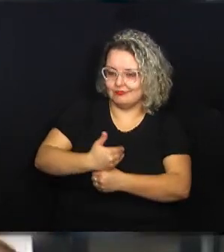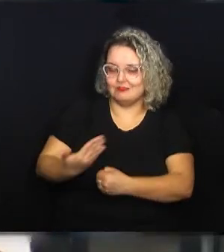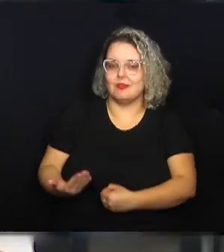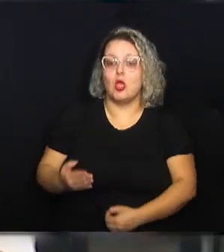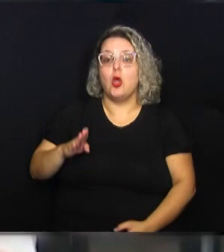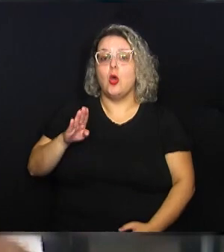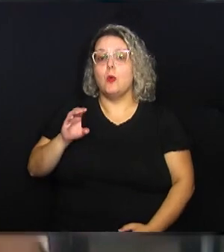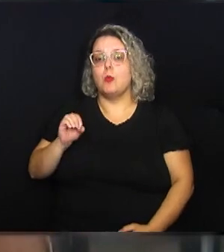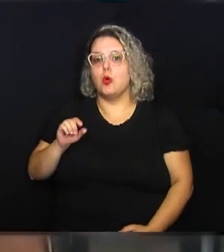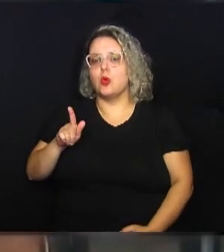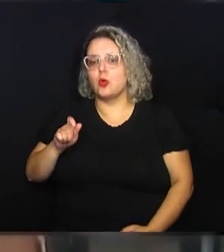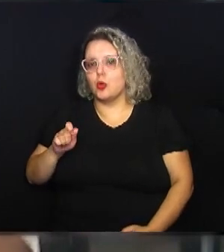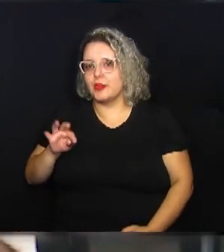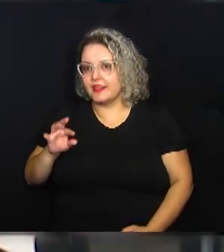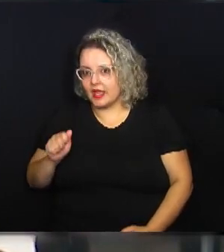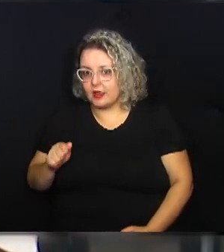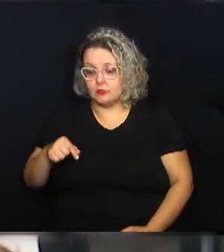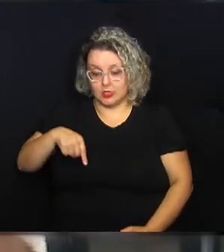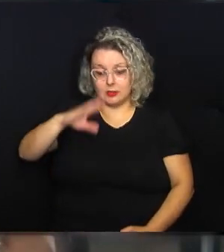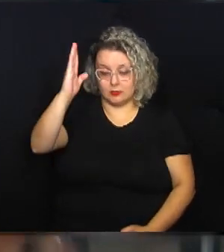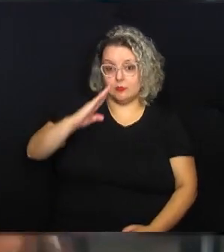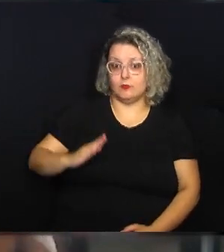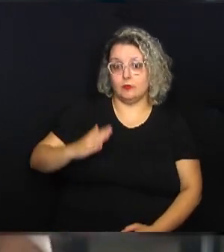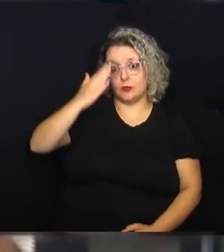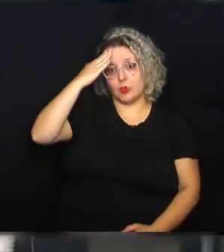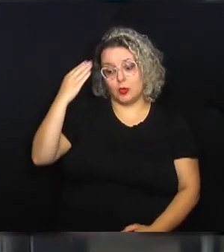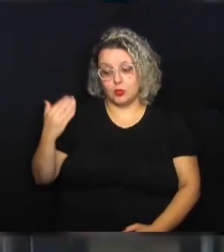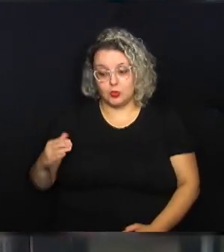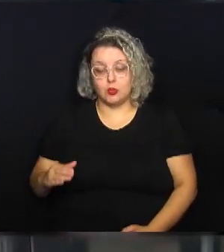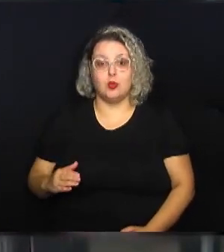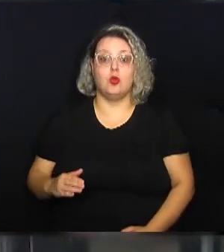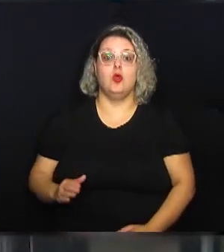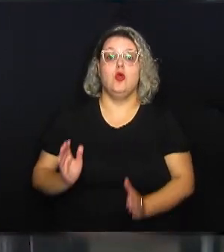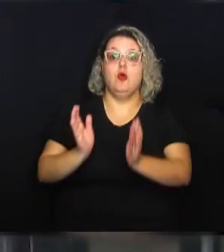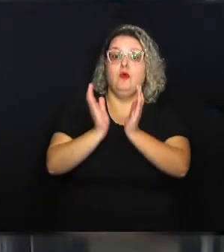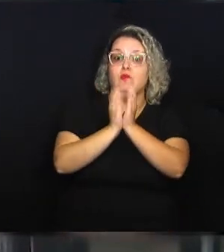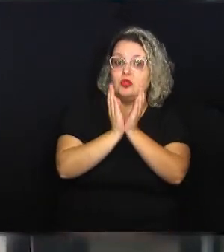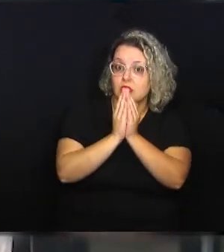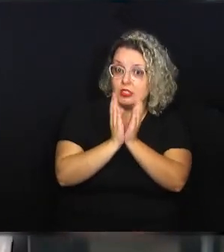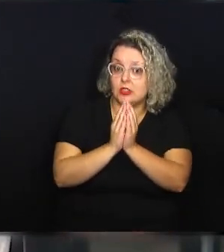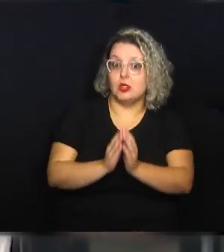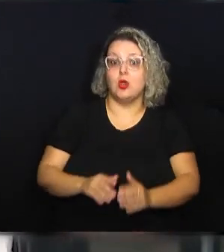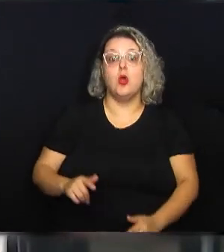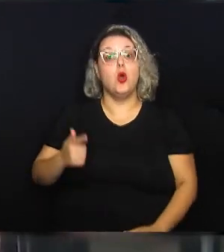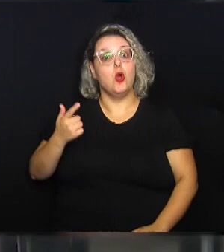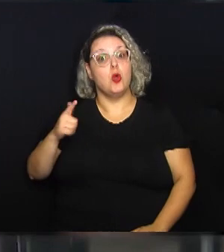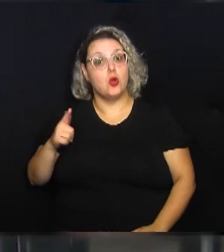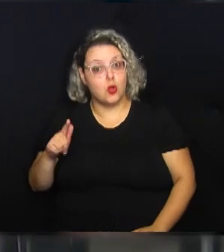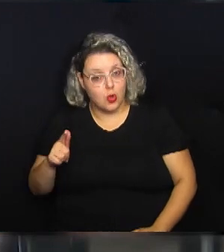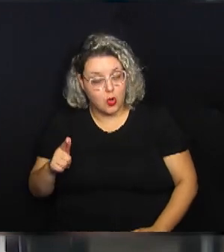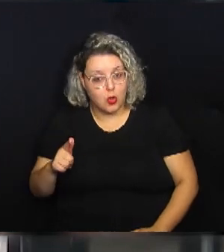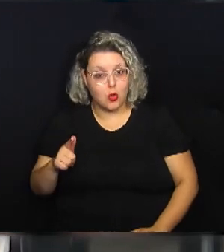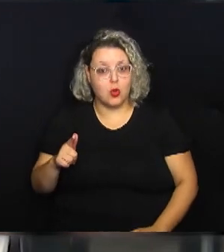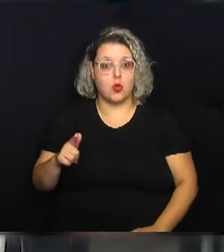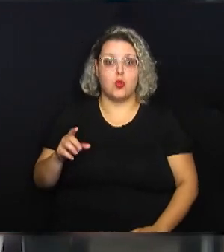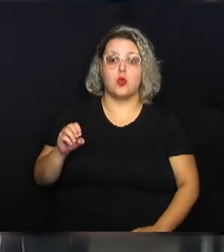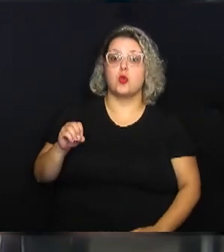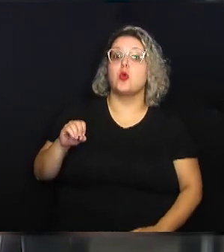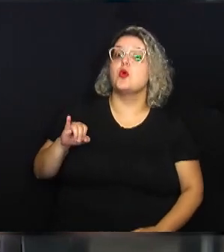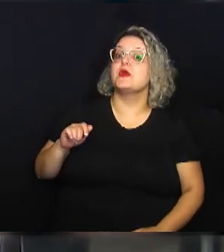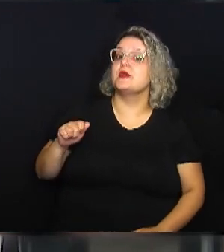Barcelona, Bogotá, aqui no Brasil mesmo, os exemplos de Curitiba, os exemplos de Fortaleza, Goiânia.